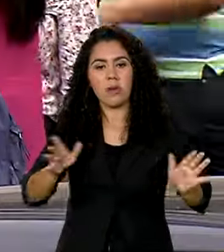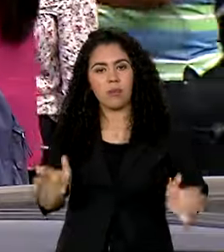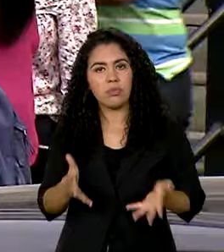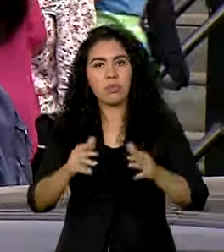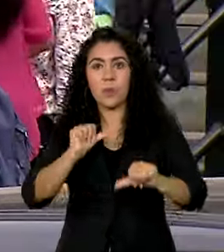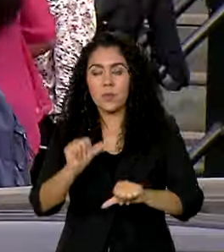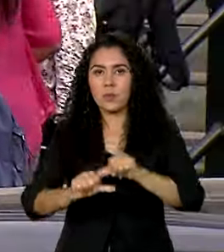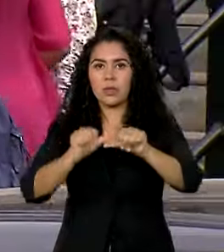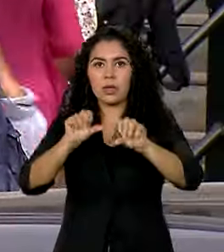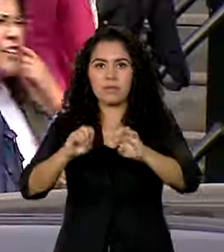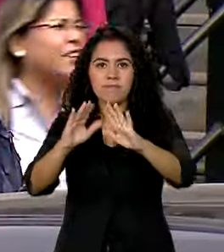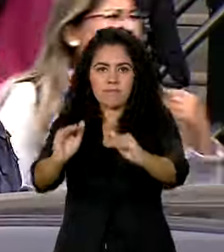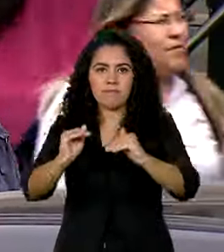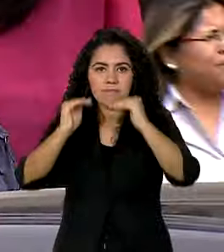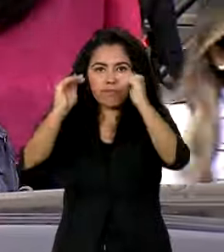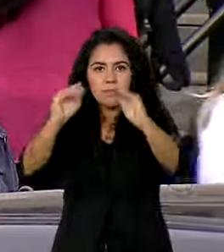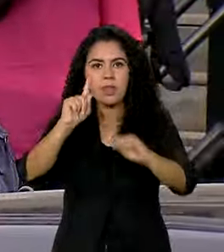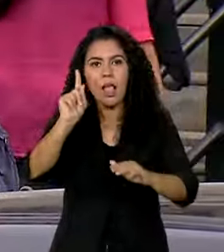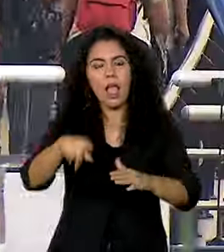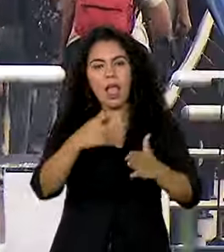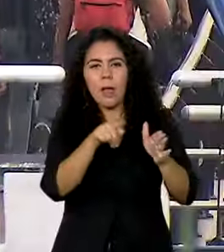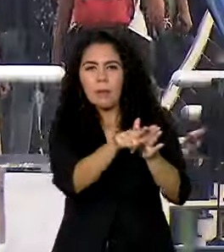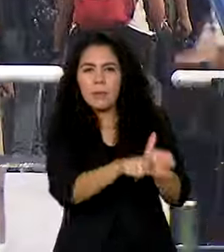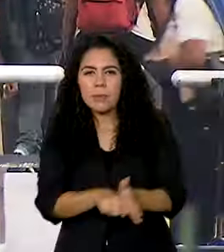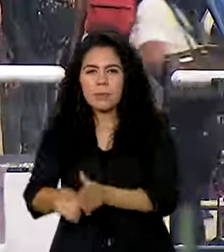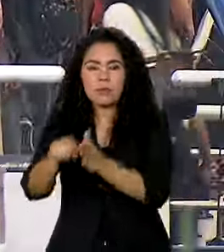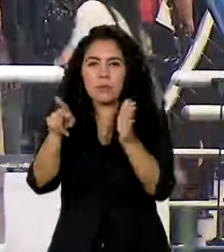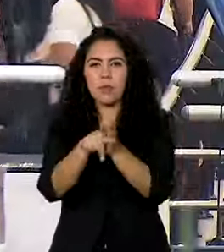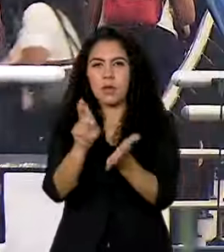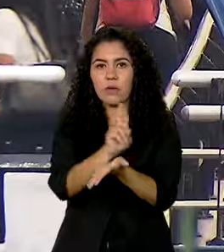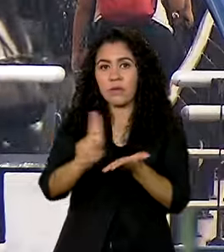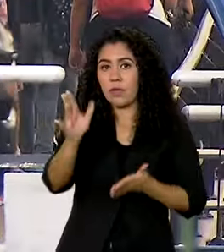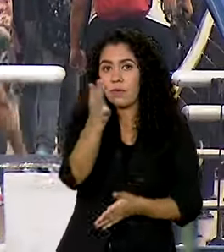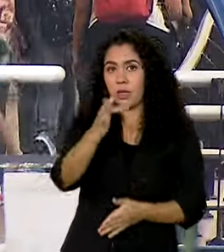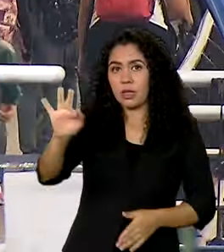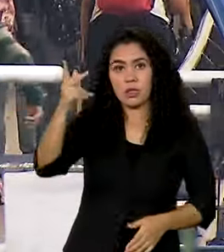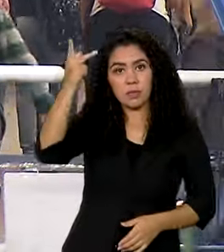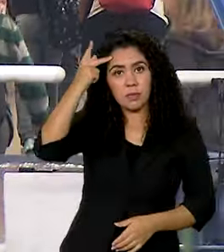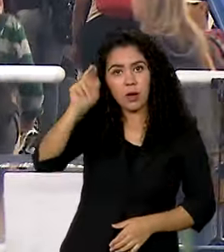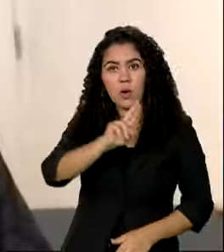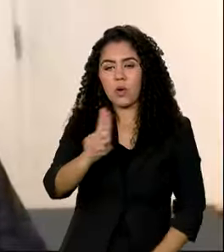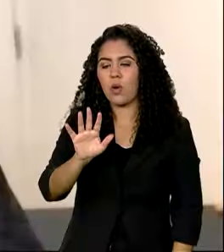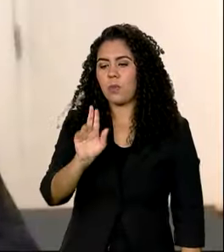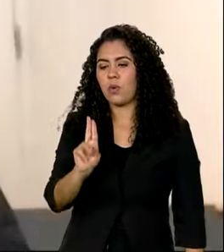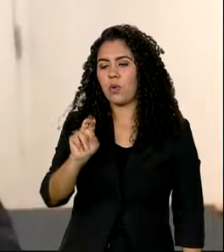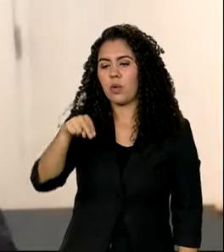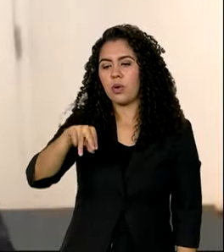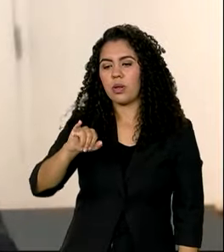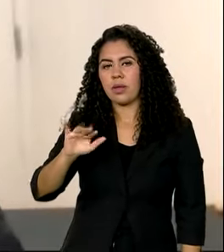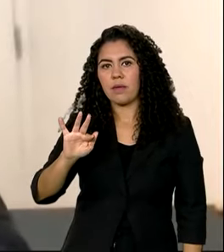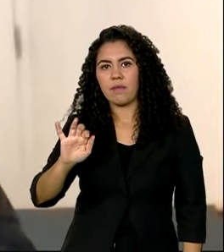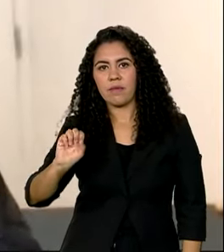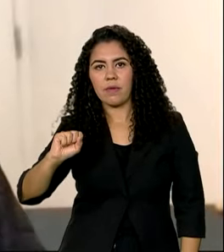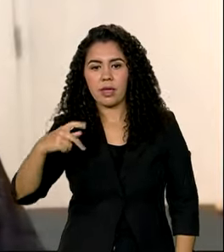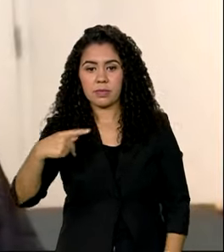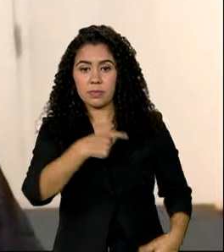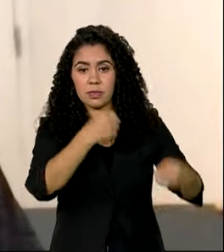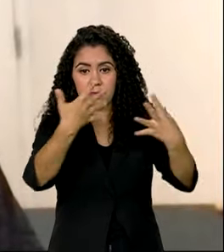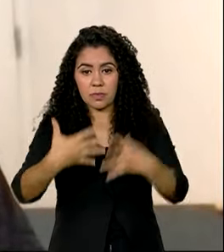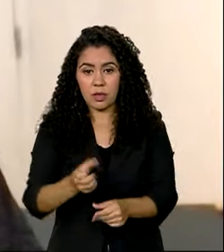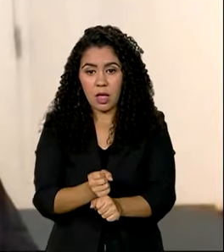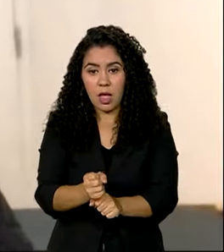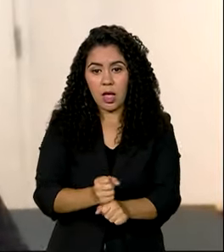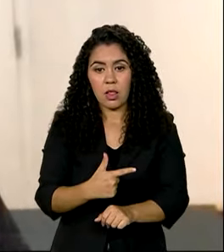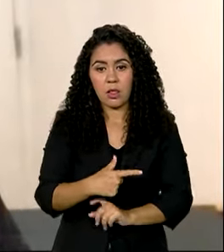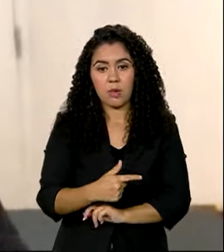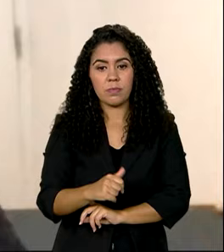É o que diz um estudo da Universidade Federal de São Paulo, a Unifesp. Até 2012, quando chega